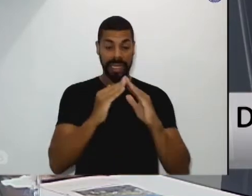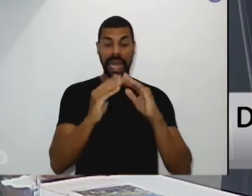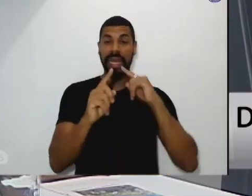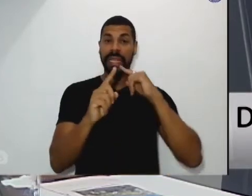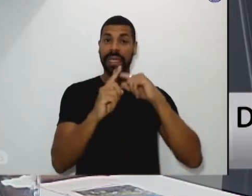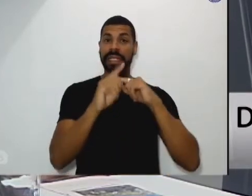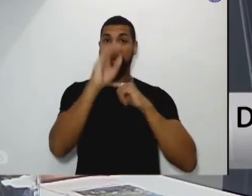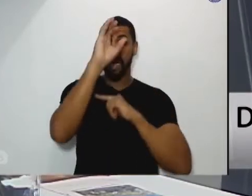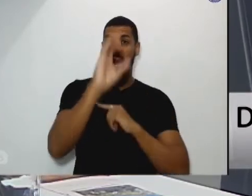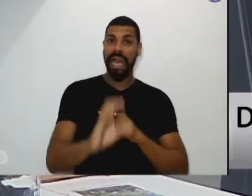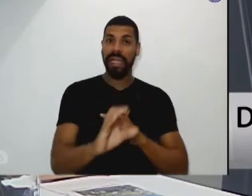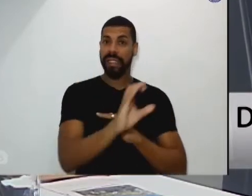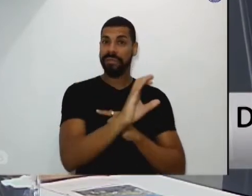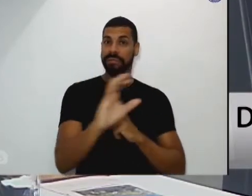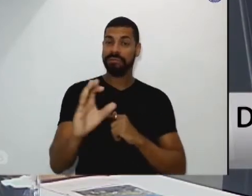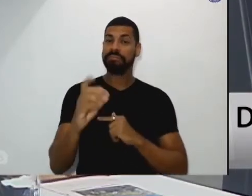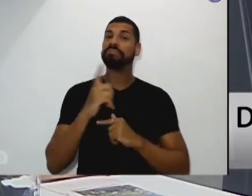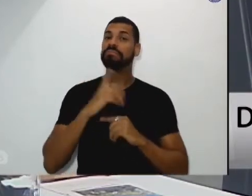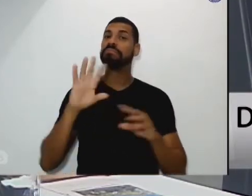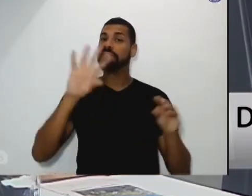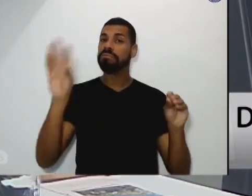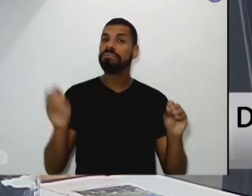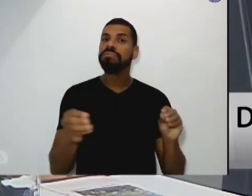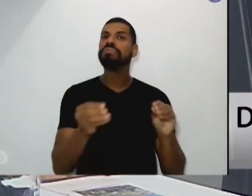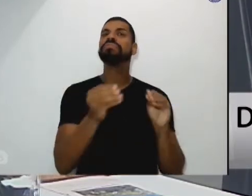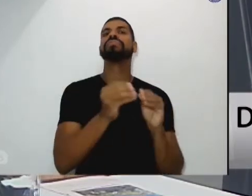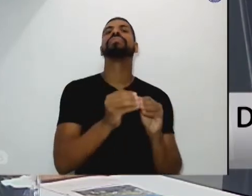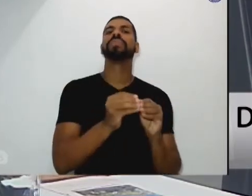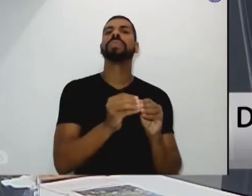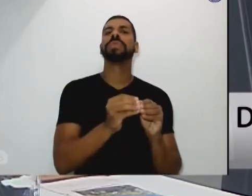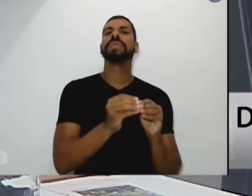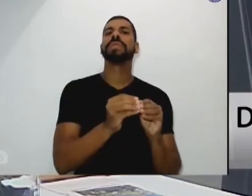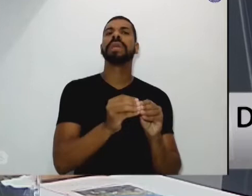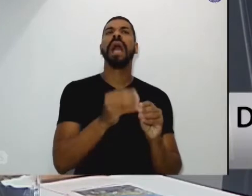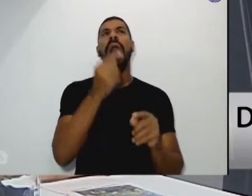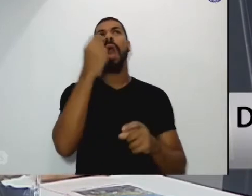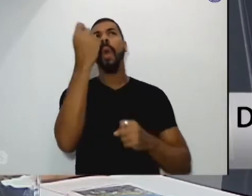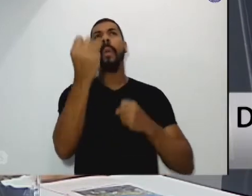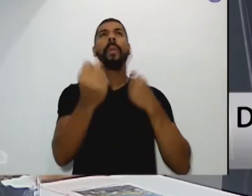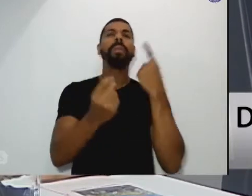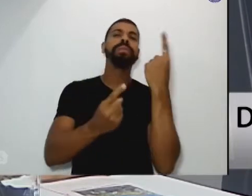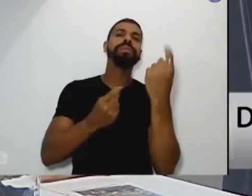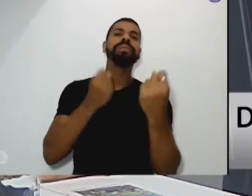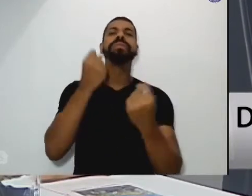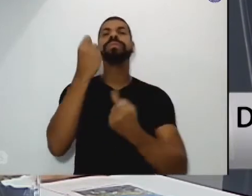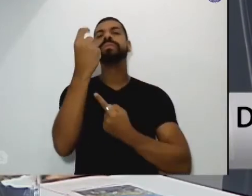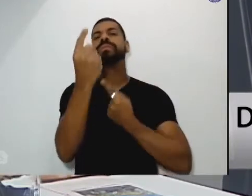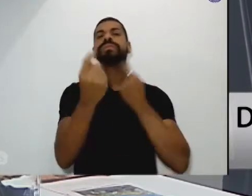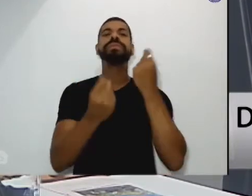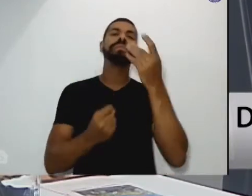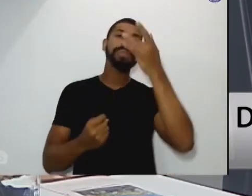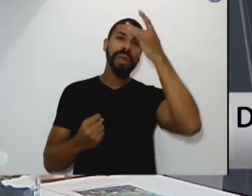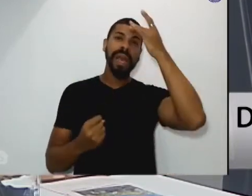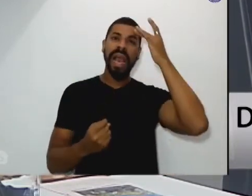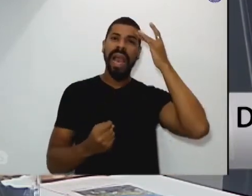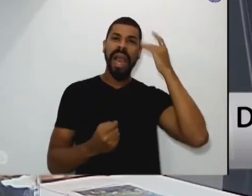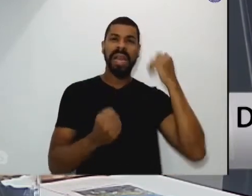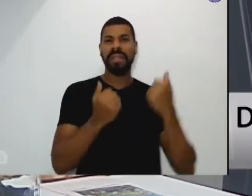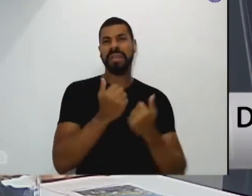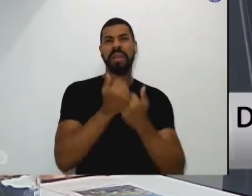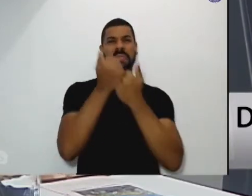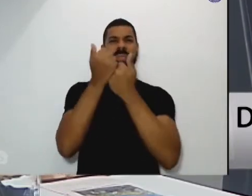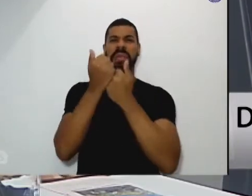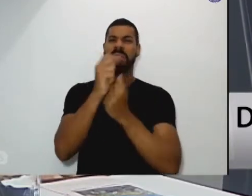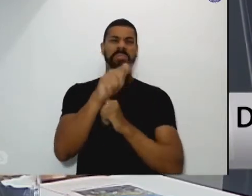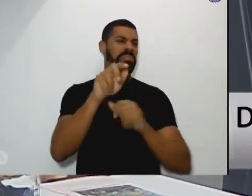inclusive alguns eclesiásticos querendo insistir em dizer que campanha da fraternidade não tem nada a ver com o paresma